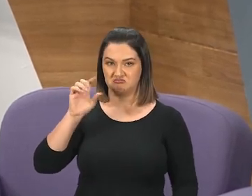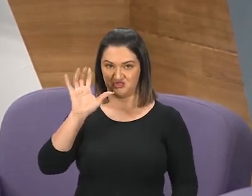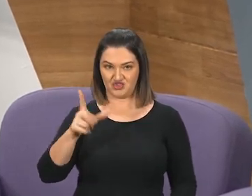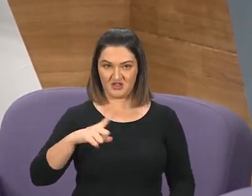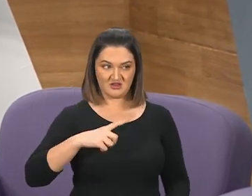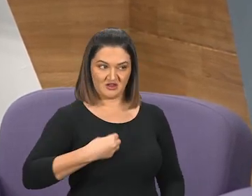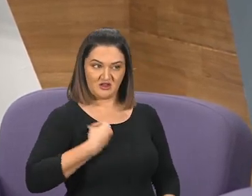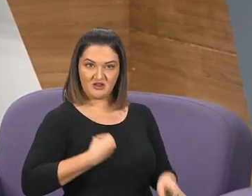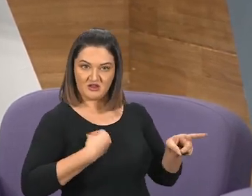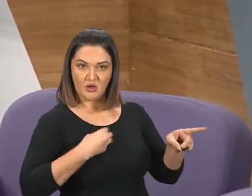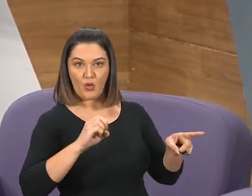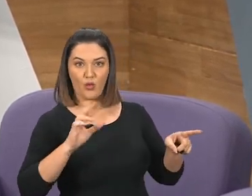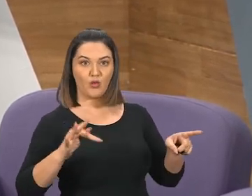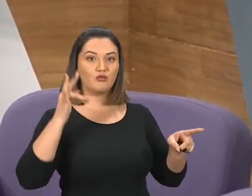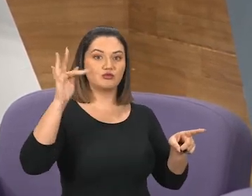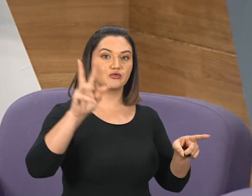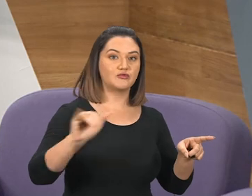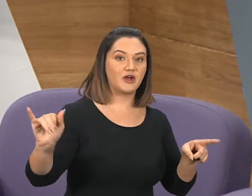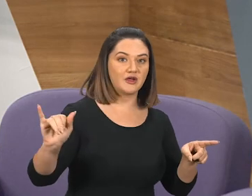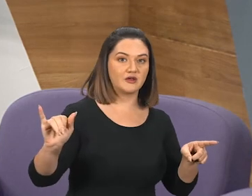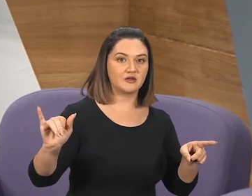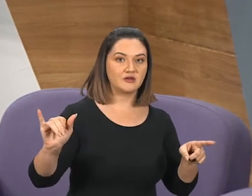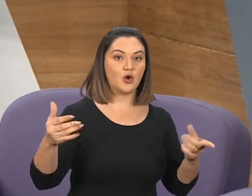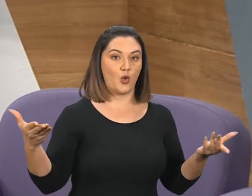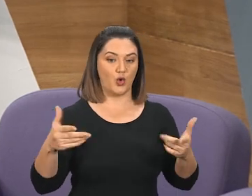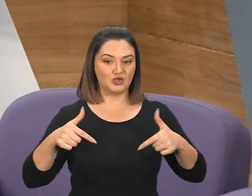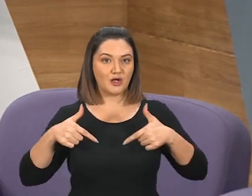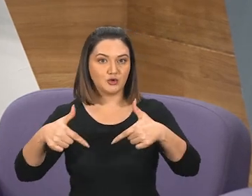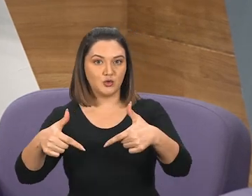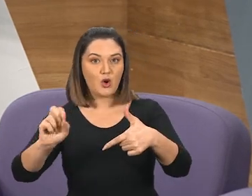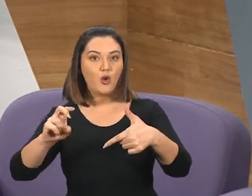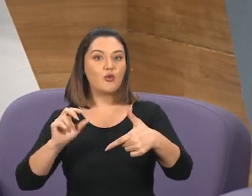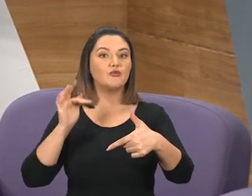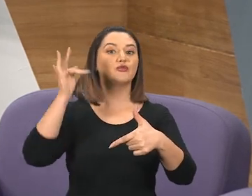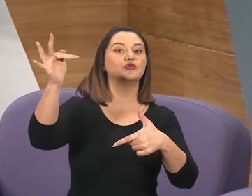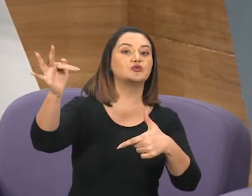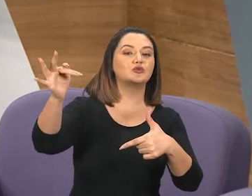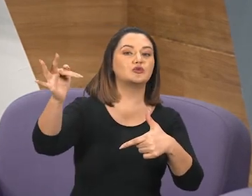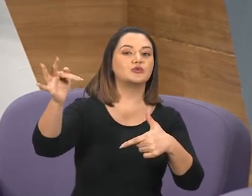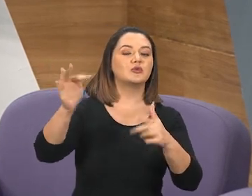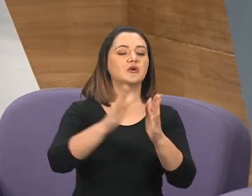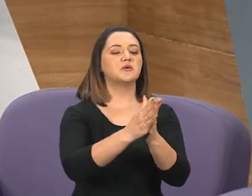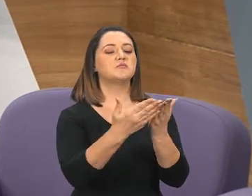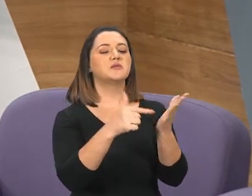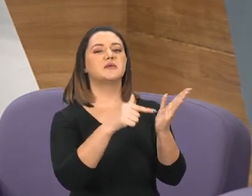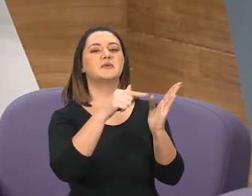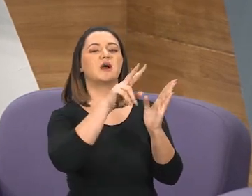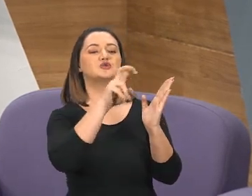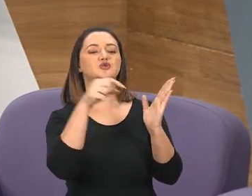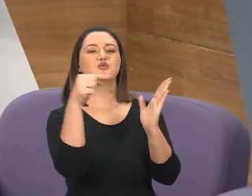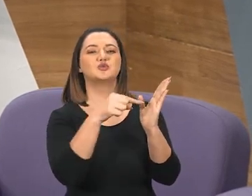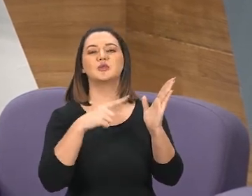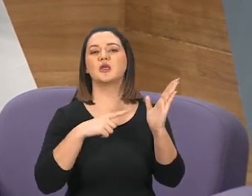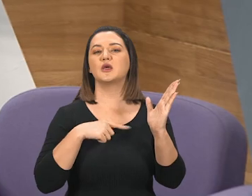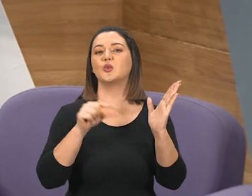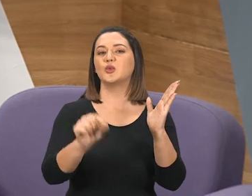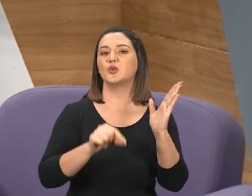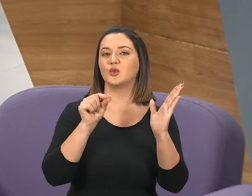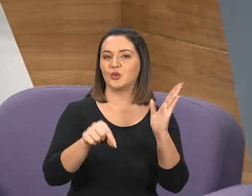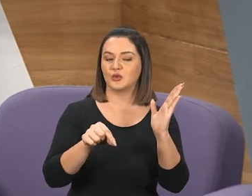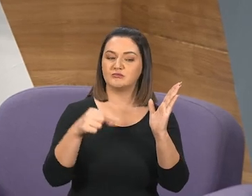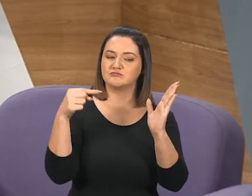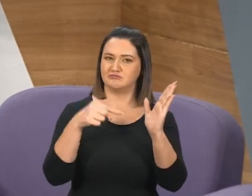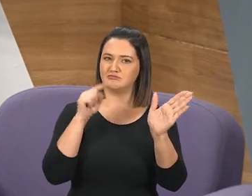Ele está trabalhando atualmente ou vai trabalhar no futuro? O que a Bíblia fala sobre o anticristo e o que significa isso?